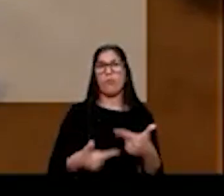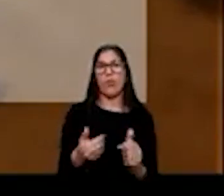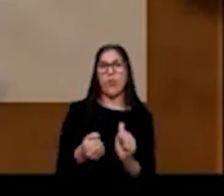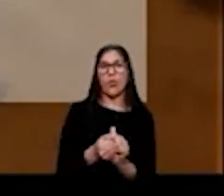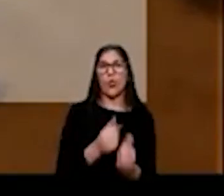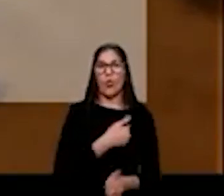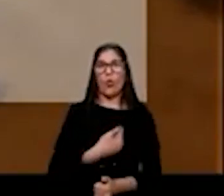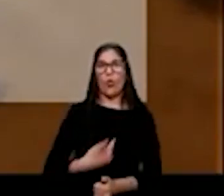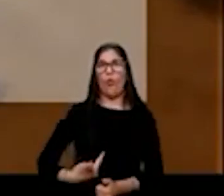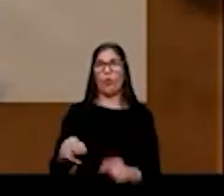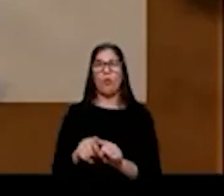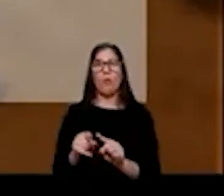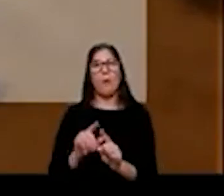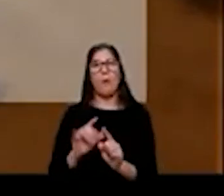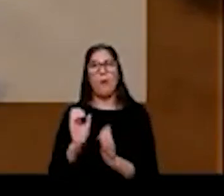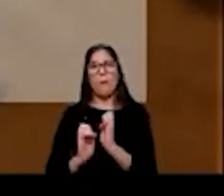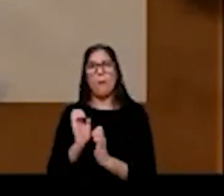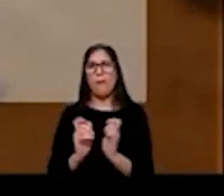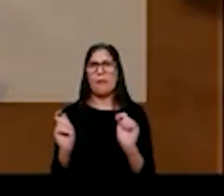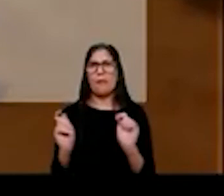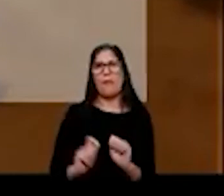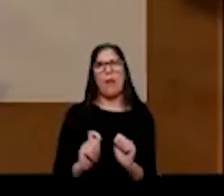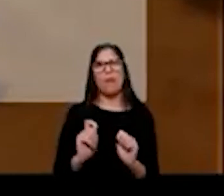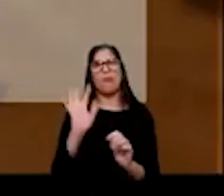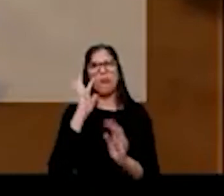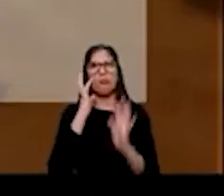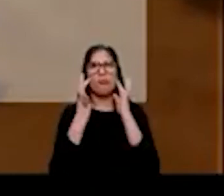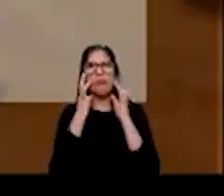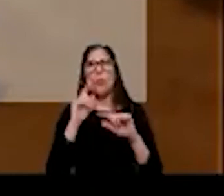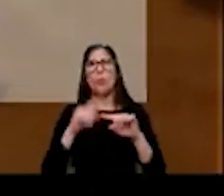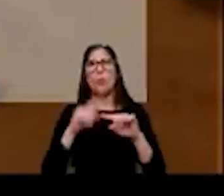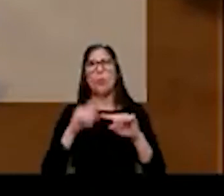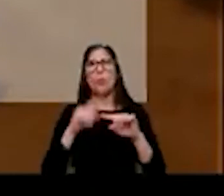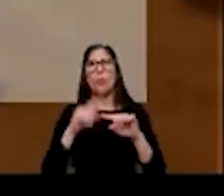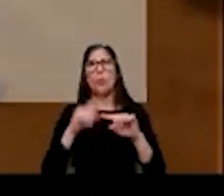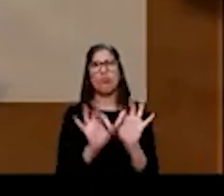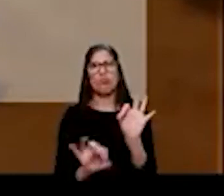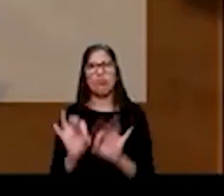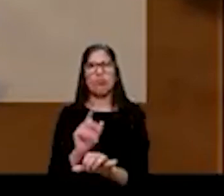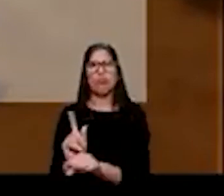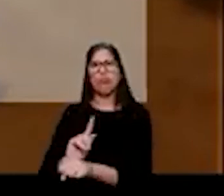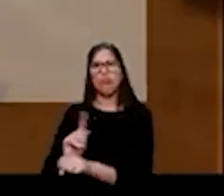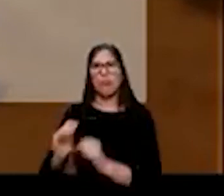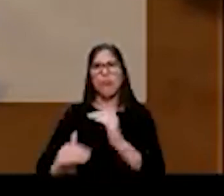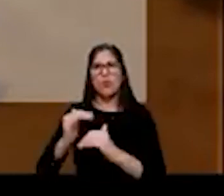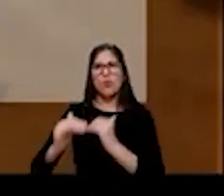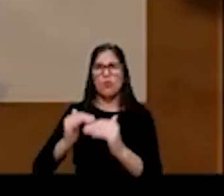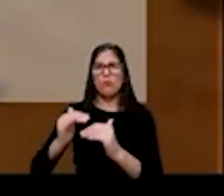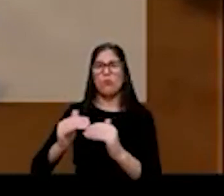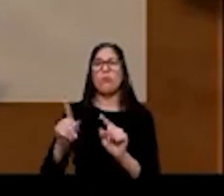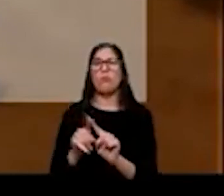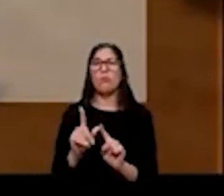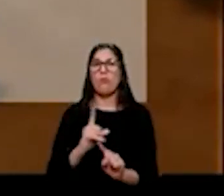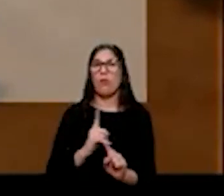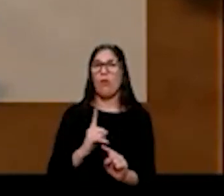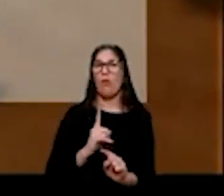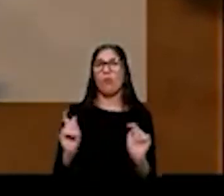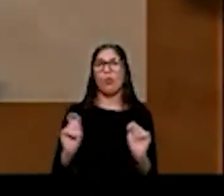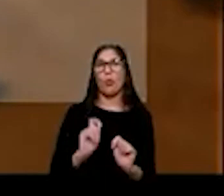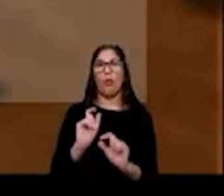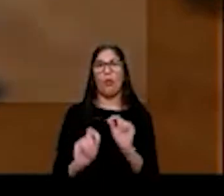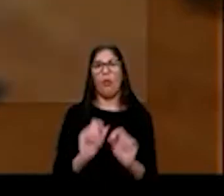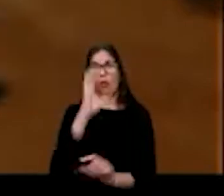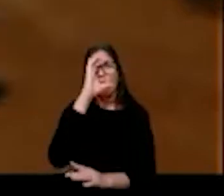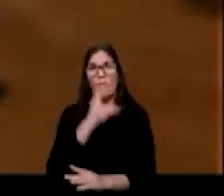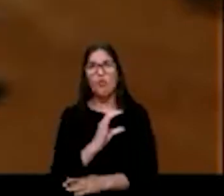fornecendo e instalando os nossos produtos e gerenciando o processo proporcionando para os nossos clientes baixo